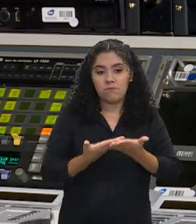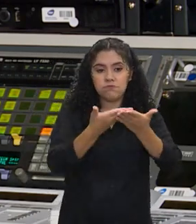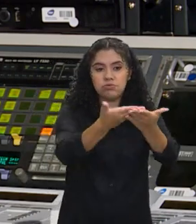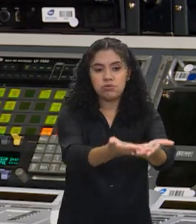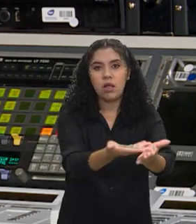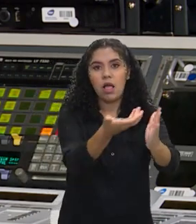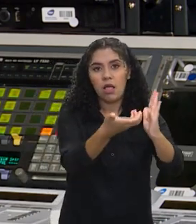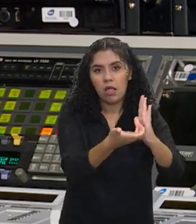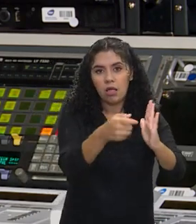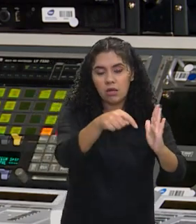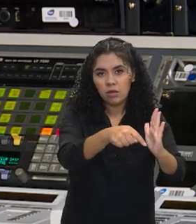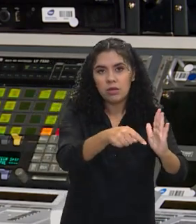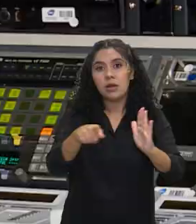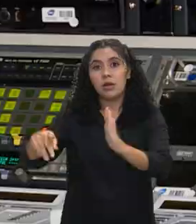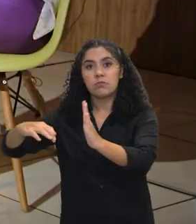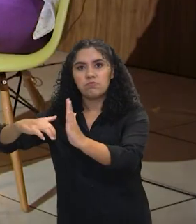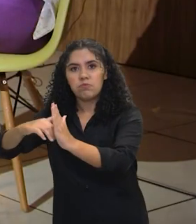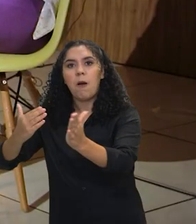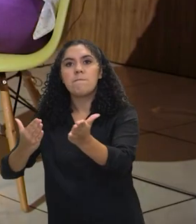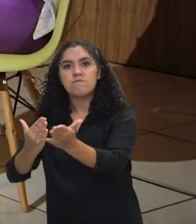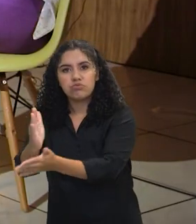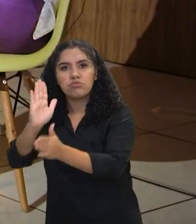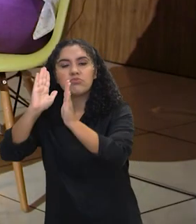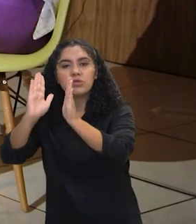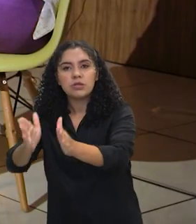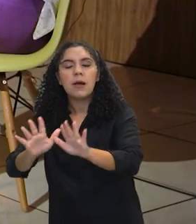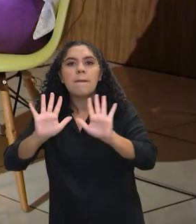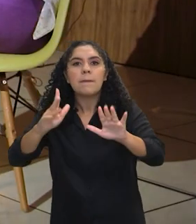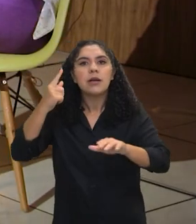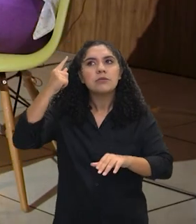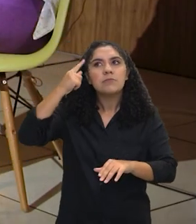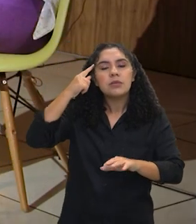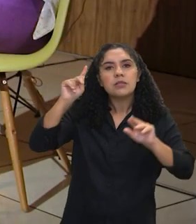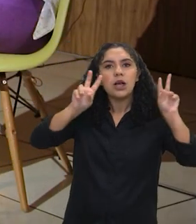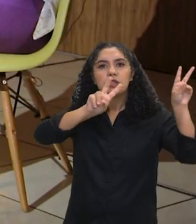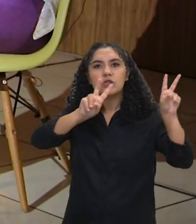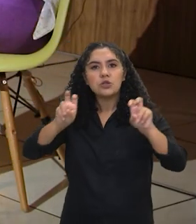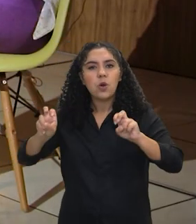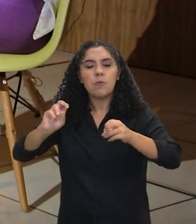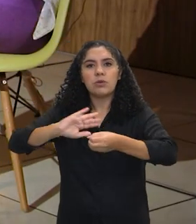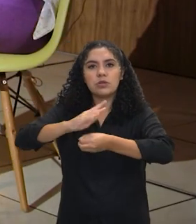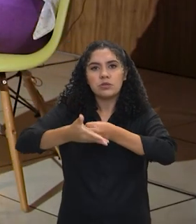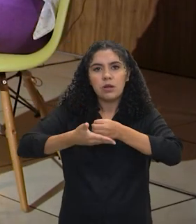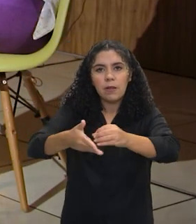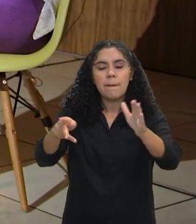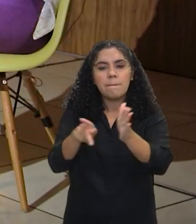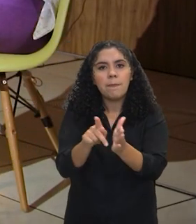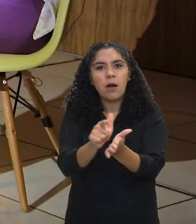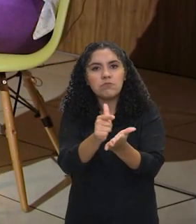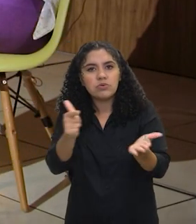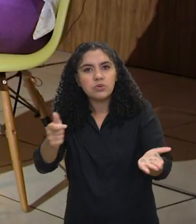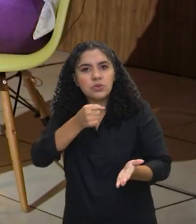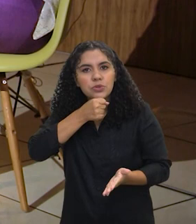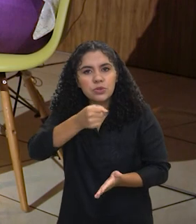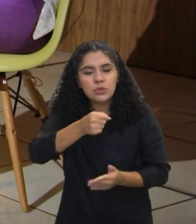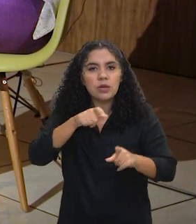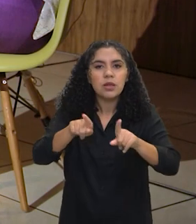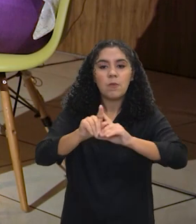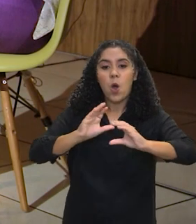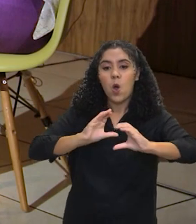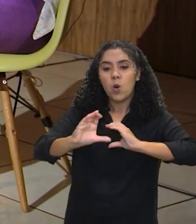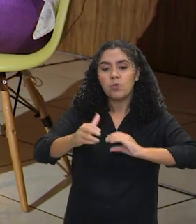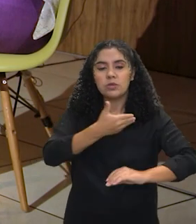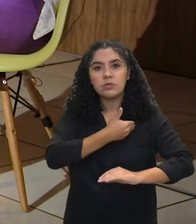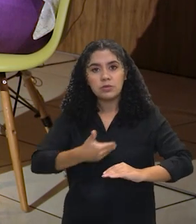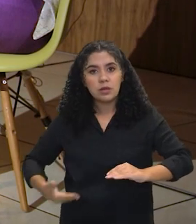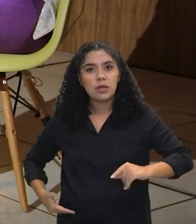já tinha sido aprovado no Senado, é pensar a questão da sustentabilidade do jornalismo, pensar a expansão da comunicação pública, construir as